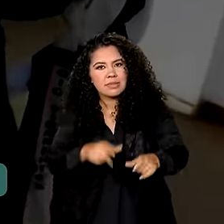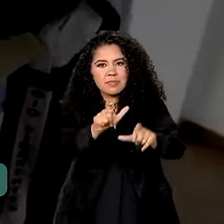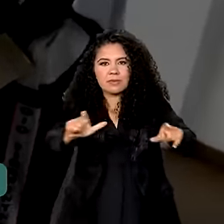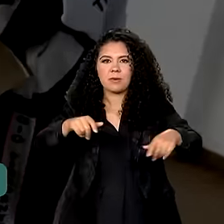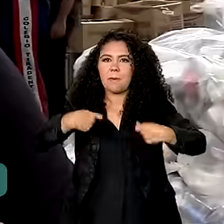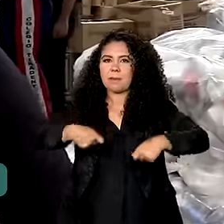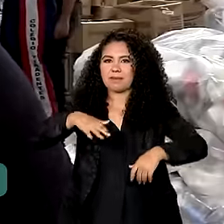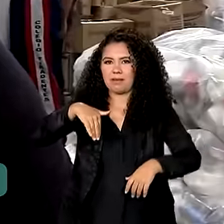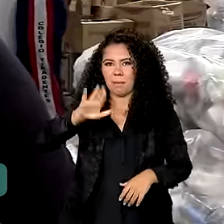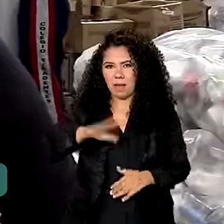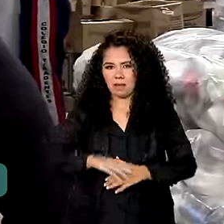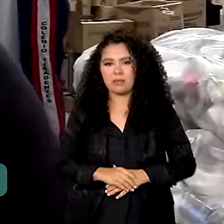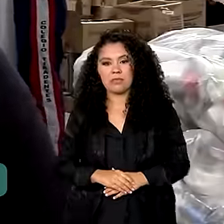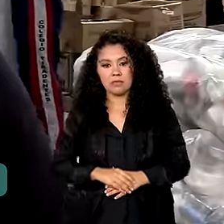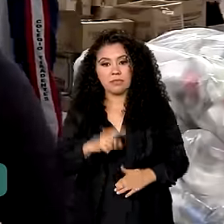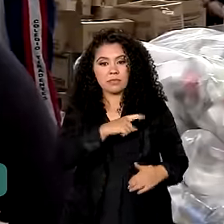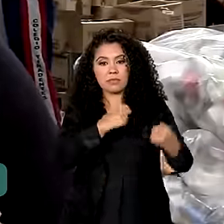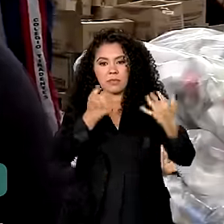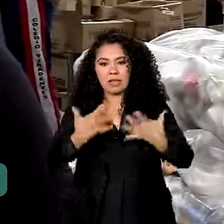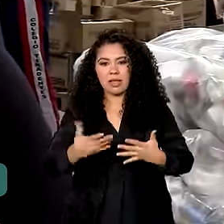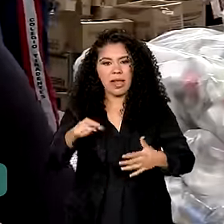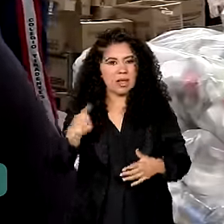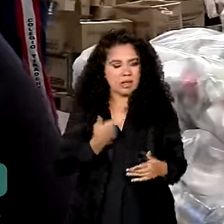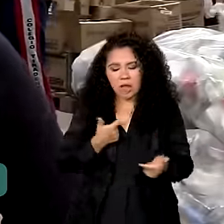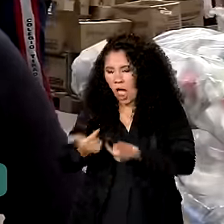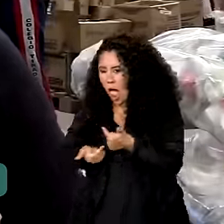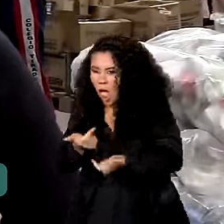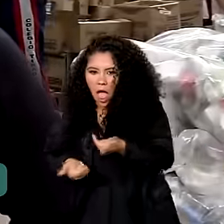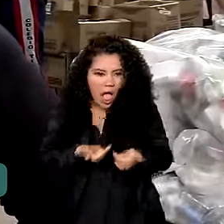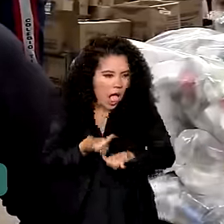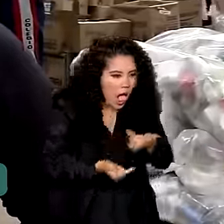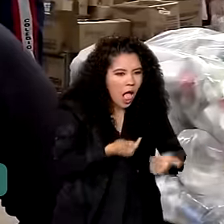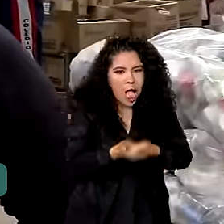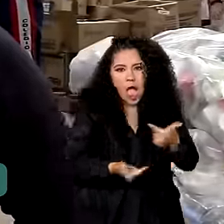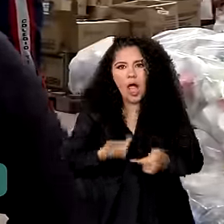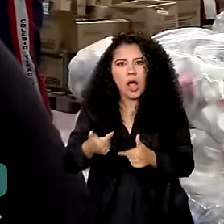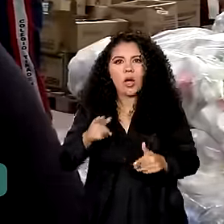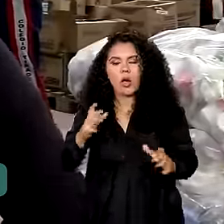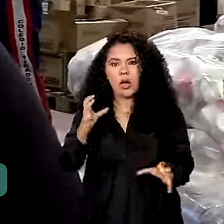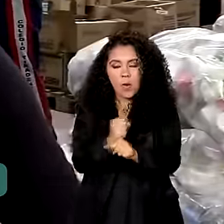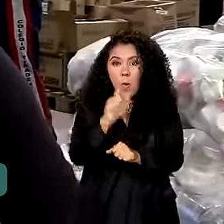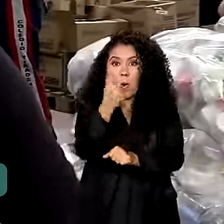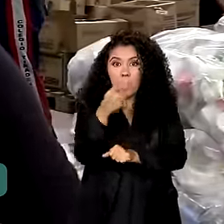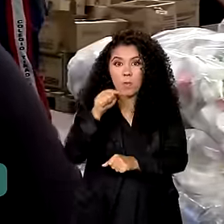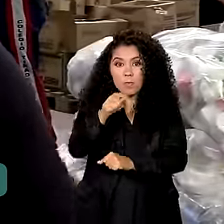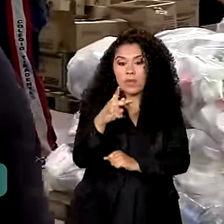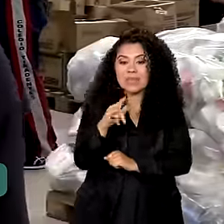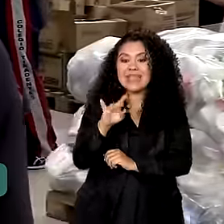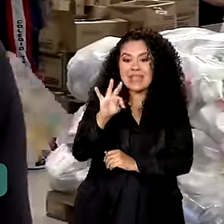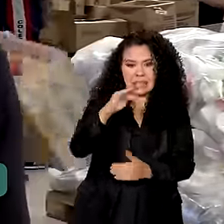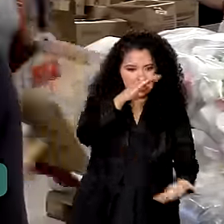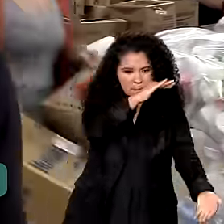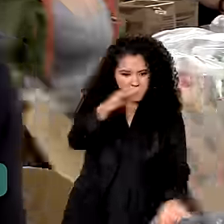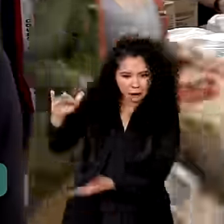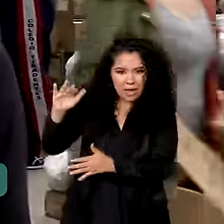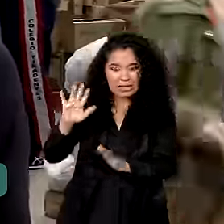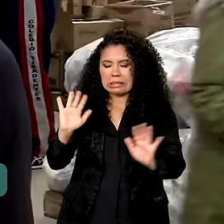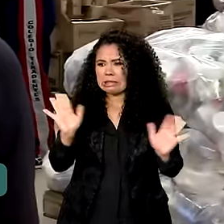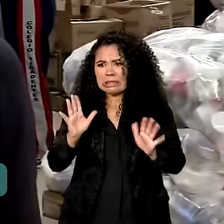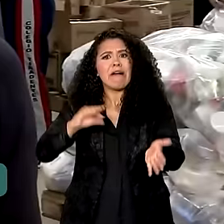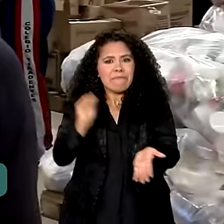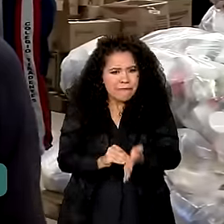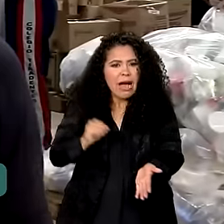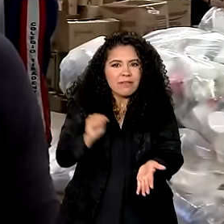precisa. Aqui a gente trabalha assim, às vezes tu faz mil kits, aí tu para e pensar, hoje eu fui produtivo, aí depois tu vê, não, peraí,